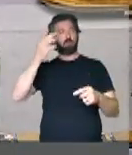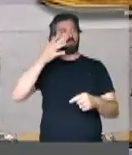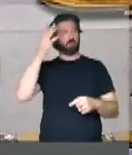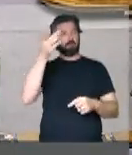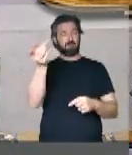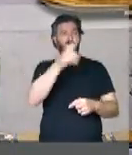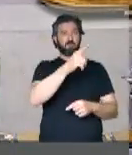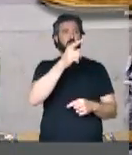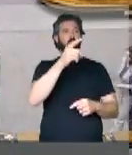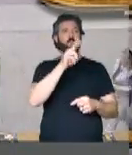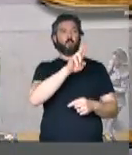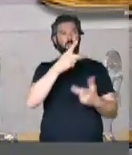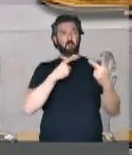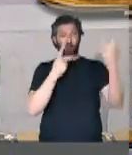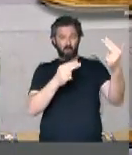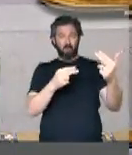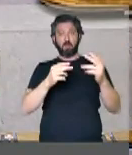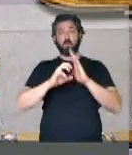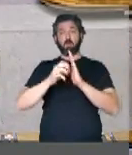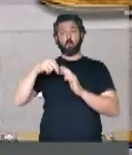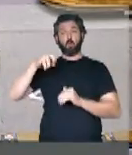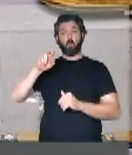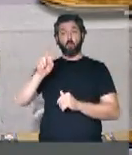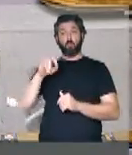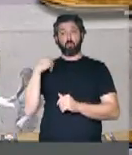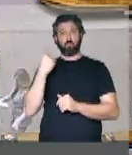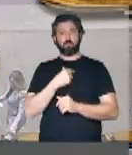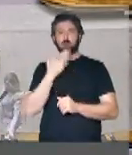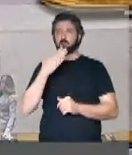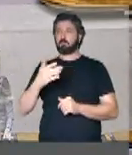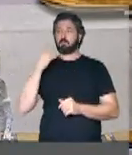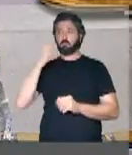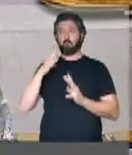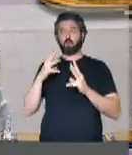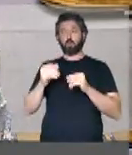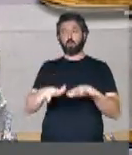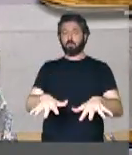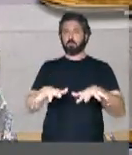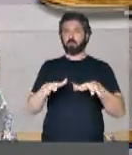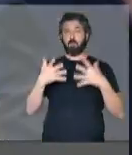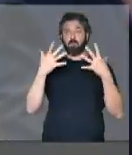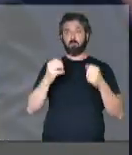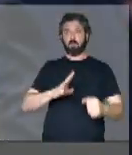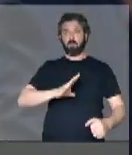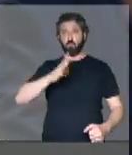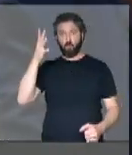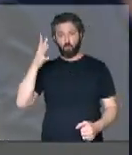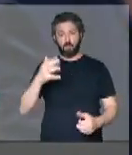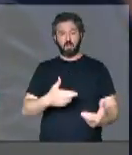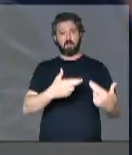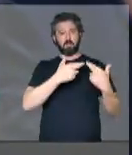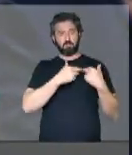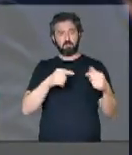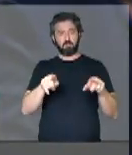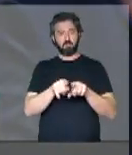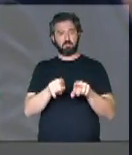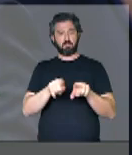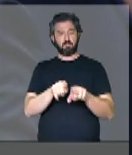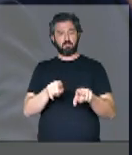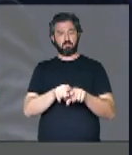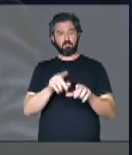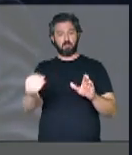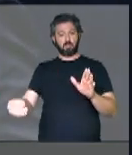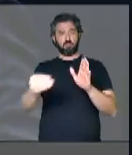Lucas Redeque, meu xará, que o Partido Novo também pede aos nossos colegas de plenário a coragem e a responsabilidade